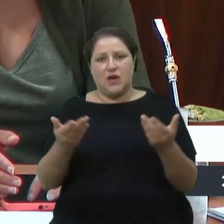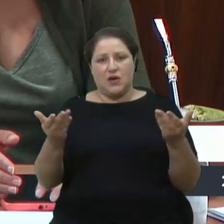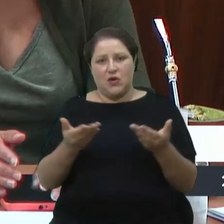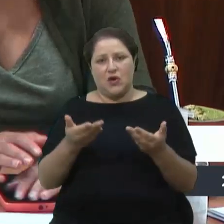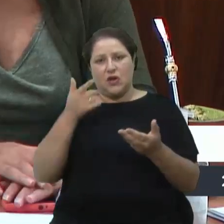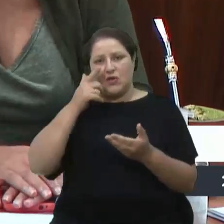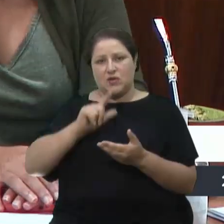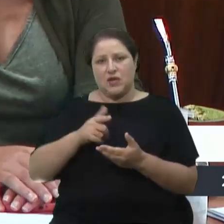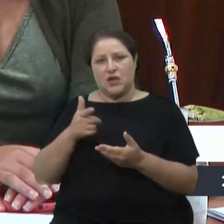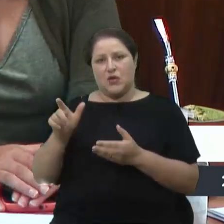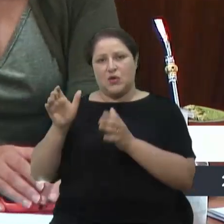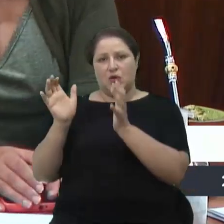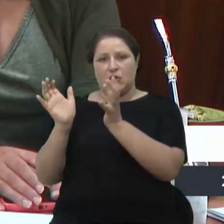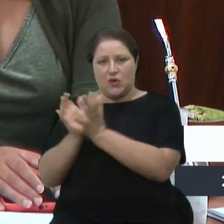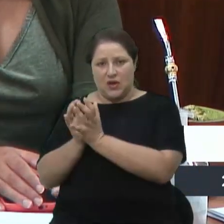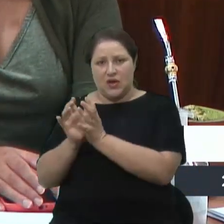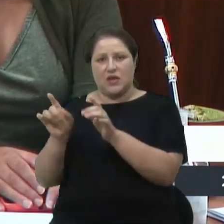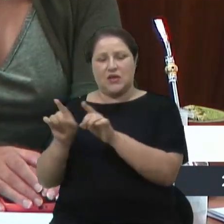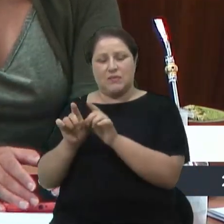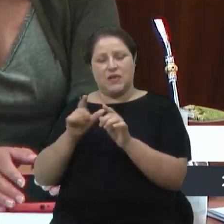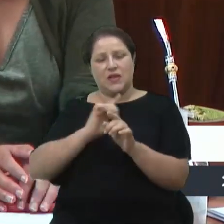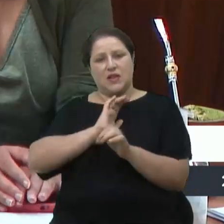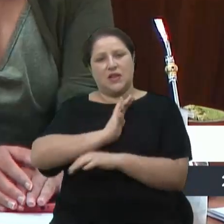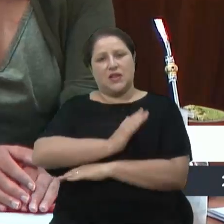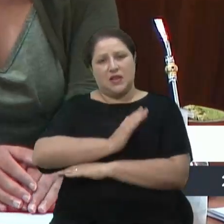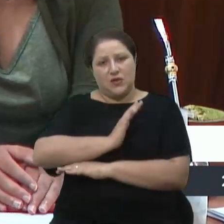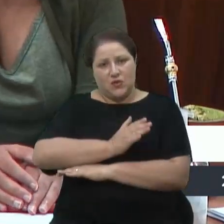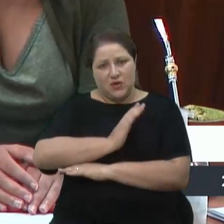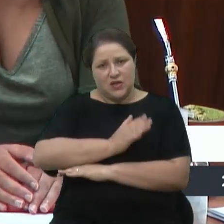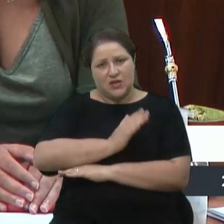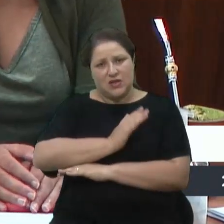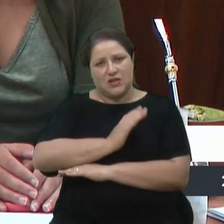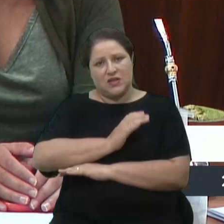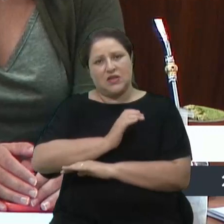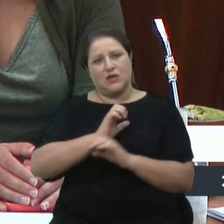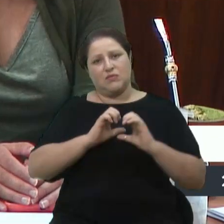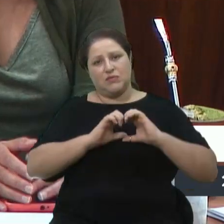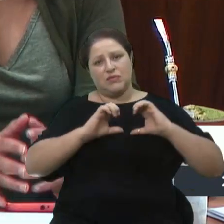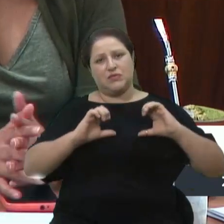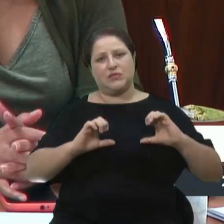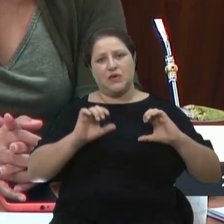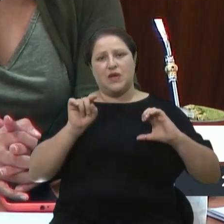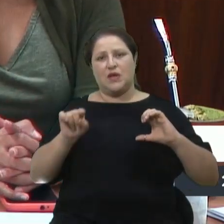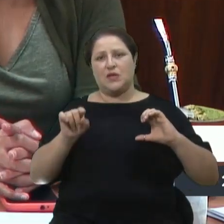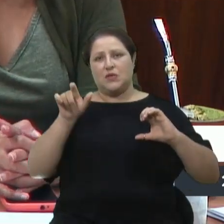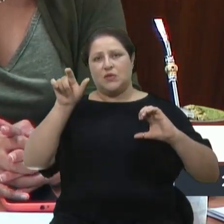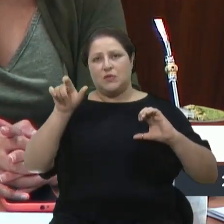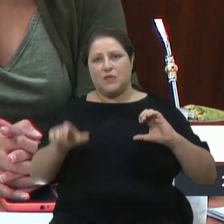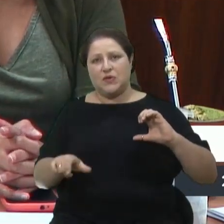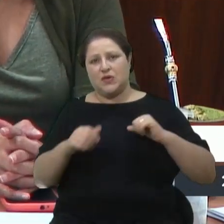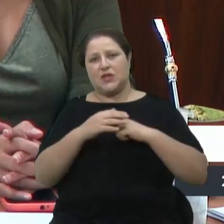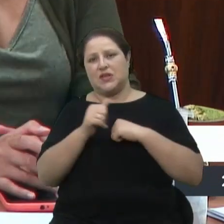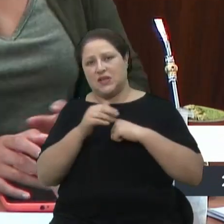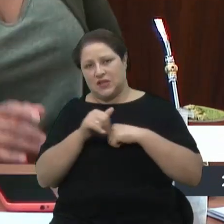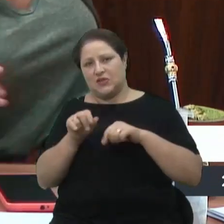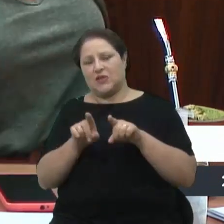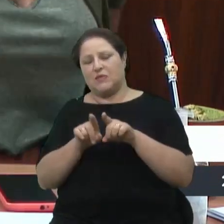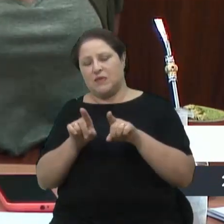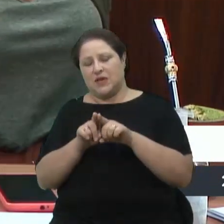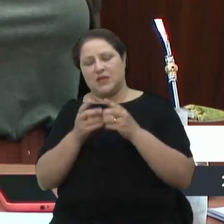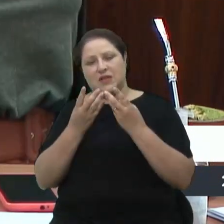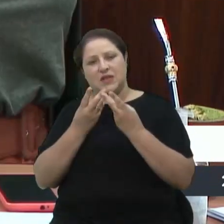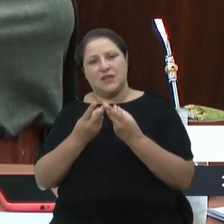um outro colega que também vem com um coração grandão, acho que o senhor é uma pessoa muito